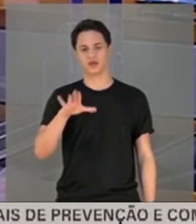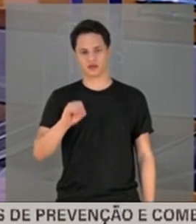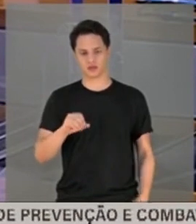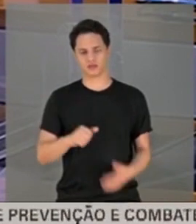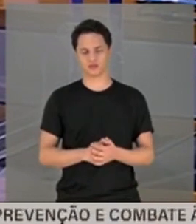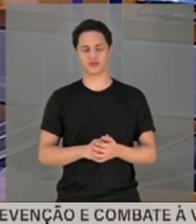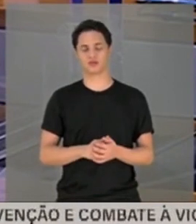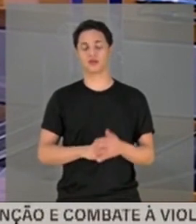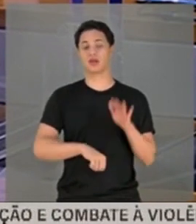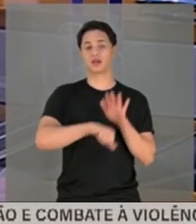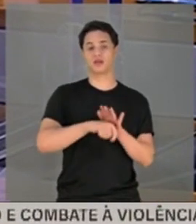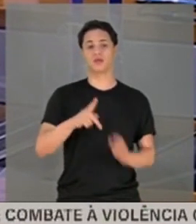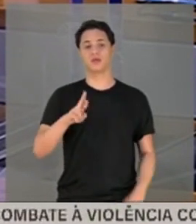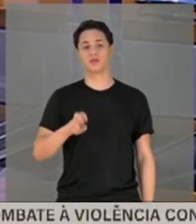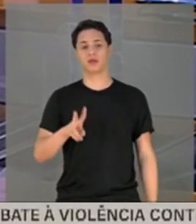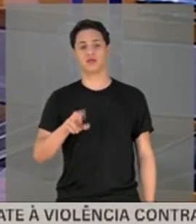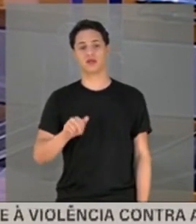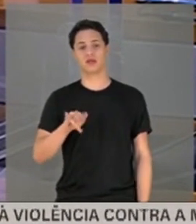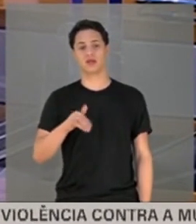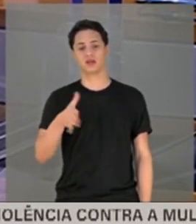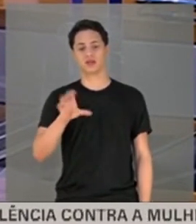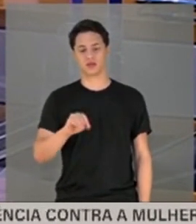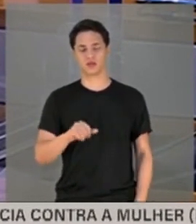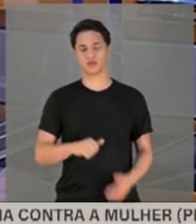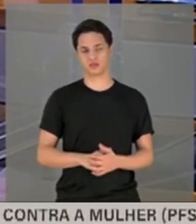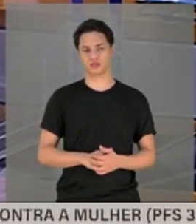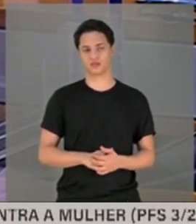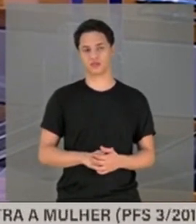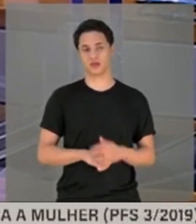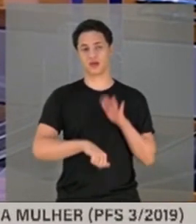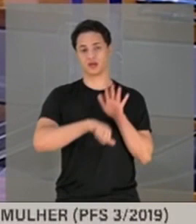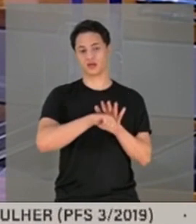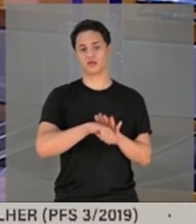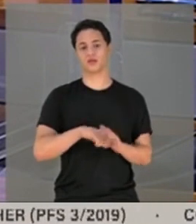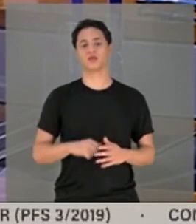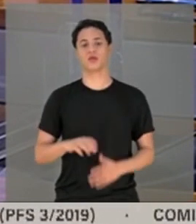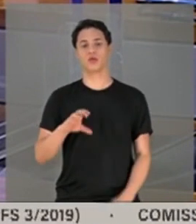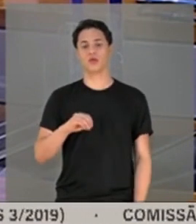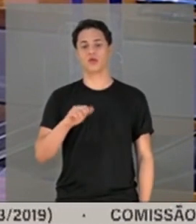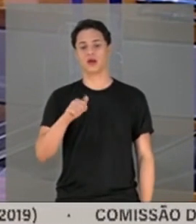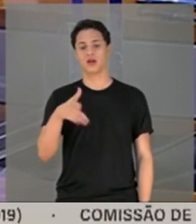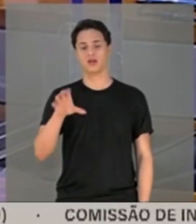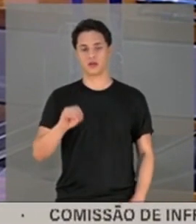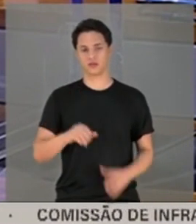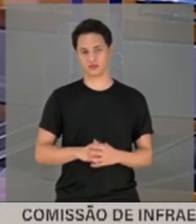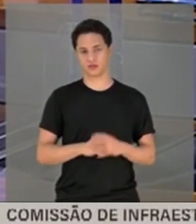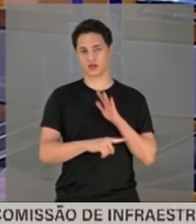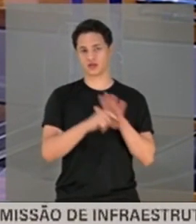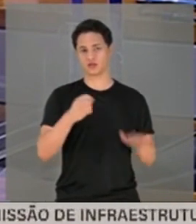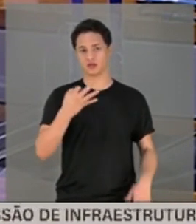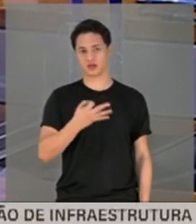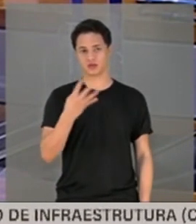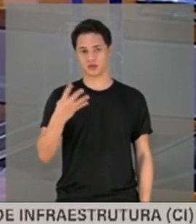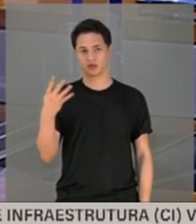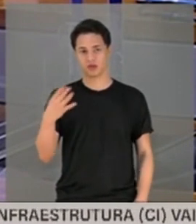nordeste, por exemplo. Denunciação caluniosa. Coação no curso do processo. Quinze segundos. Artigo 344 do